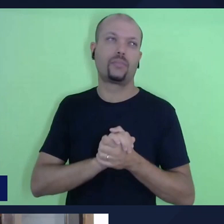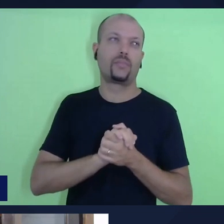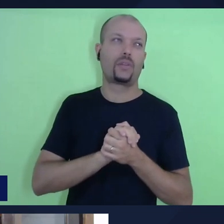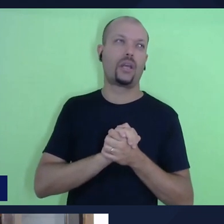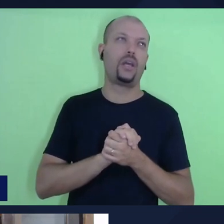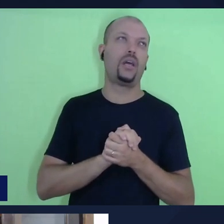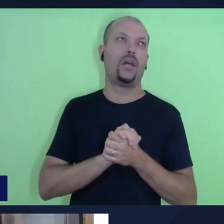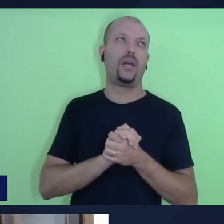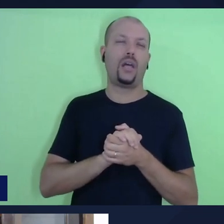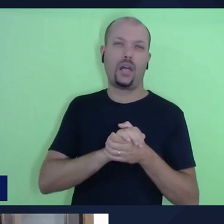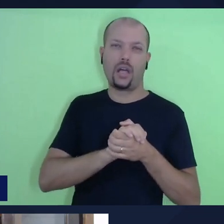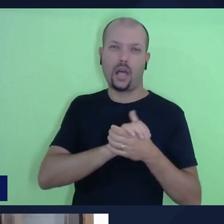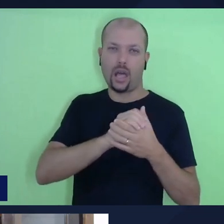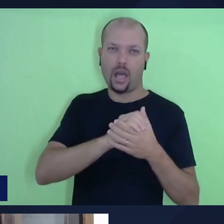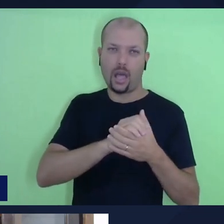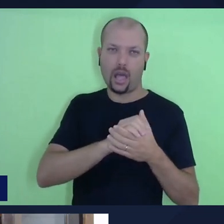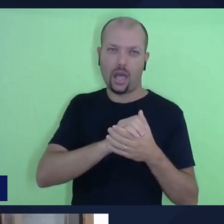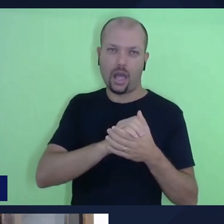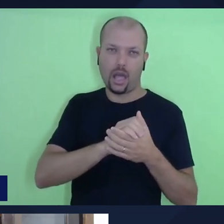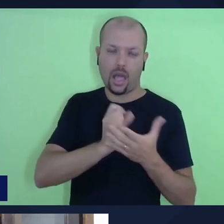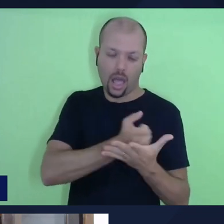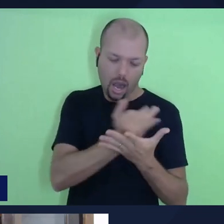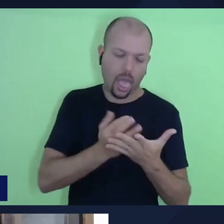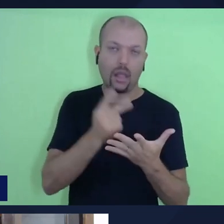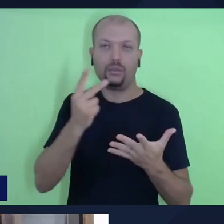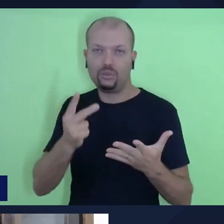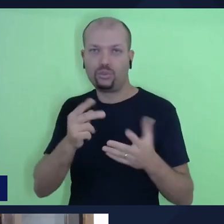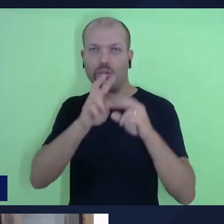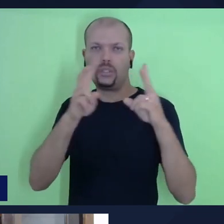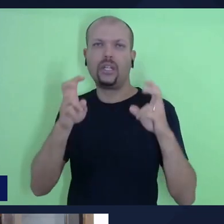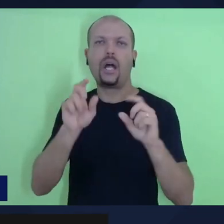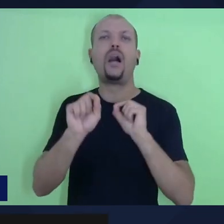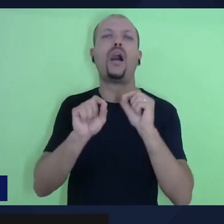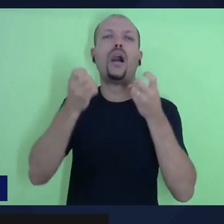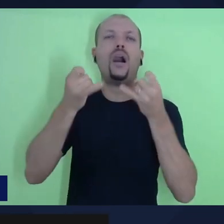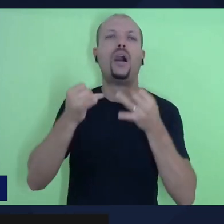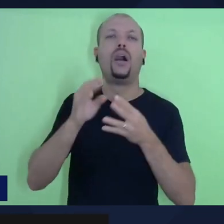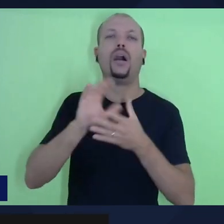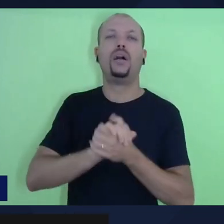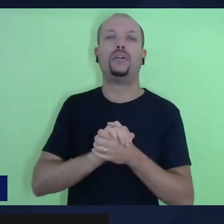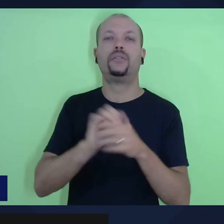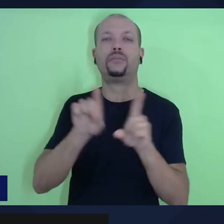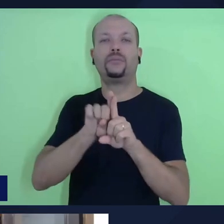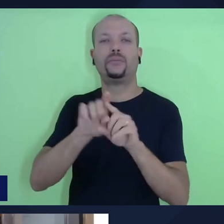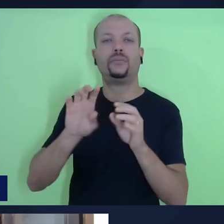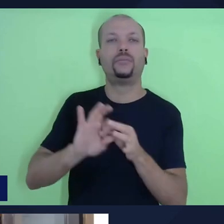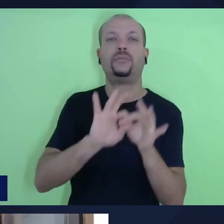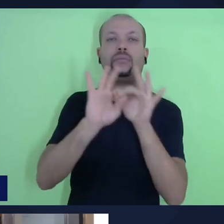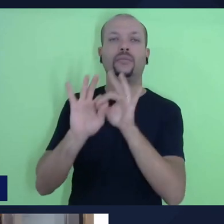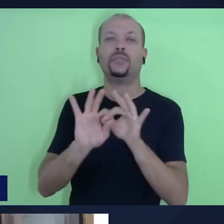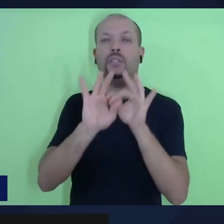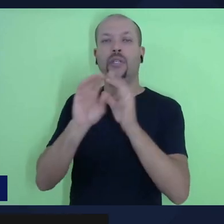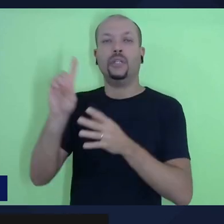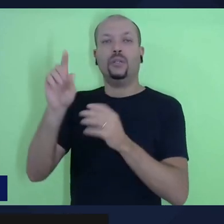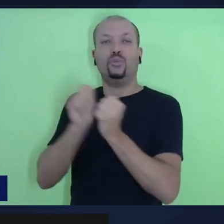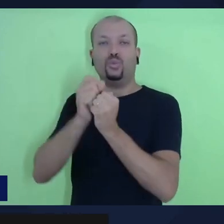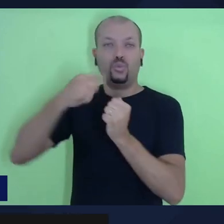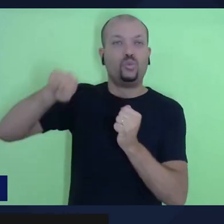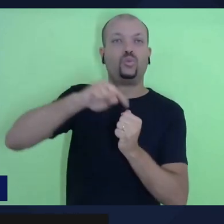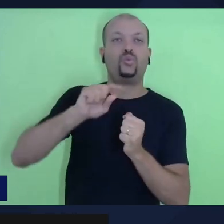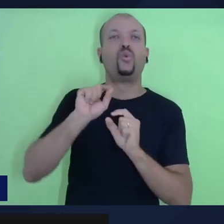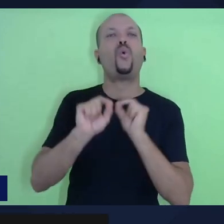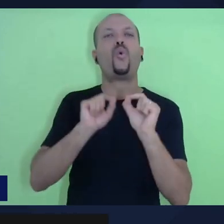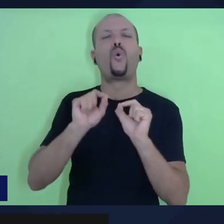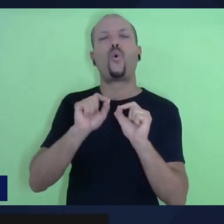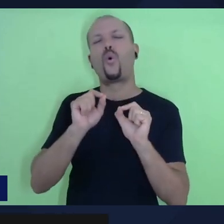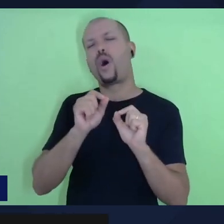trabalha a temática, e ela se apresenta como a temática das alianças, alianças de Deus conosco, eu acho que